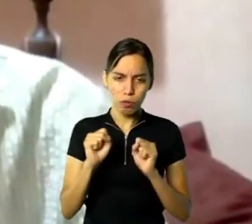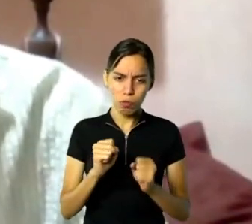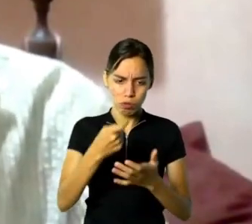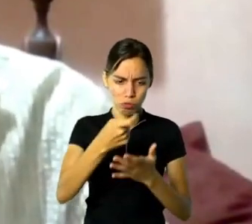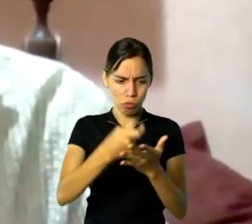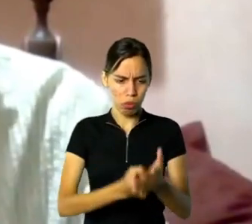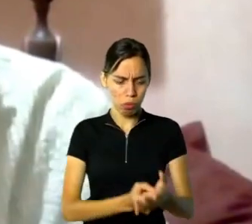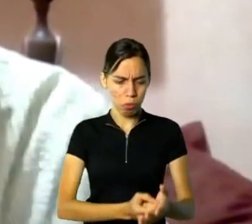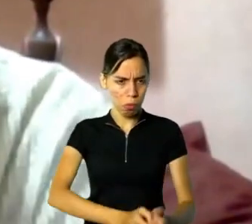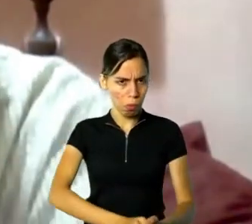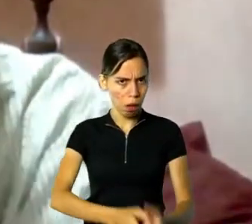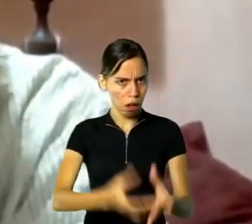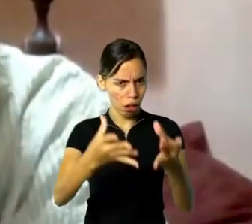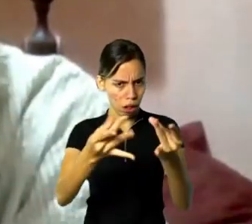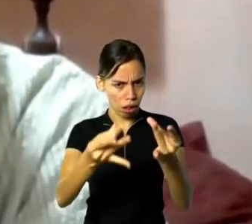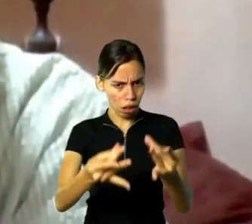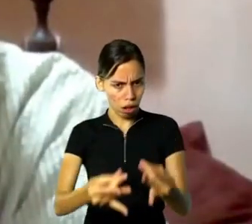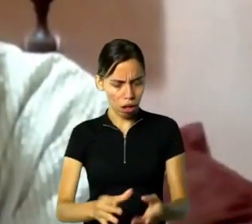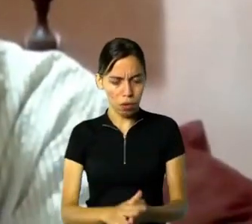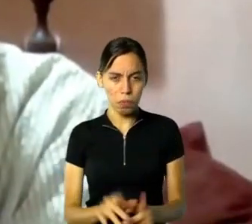passimone, né? Sem exagero.